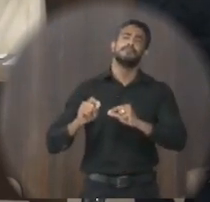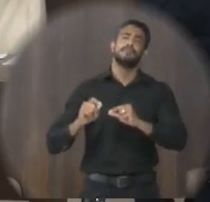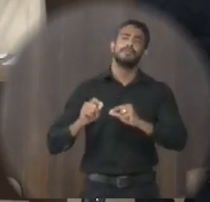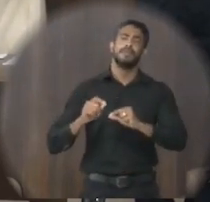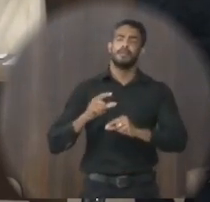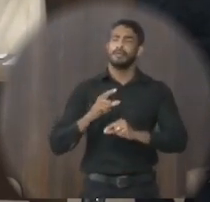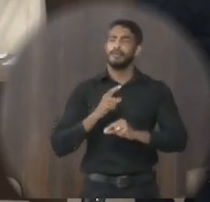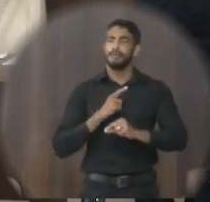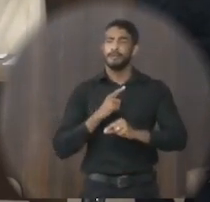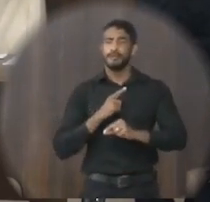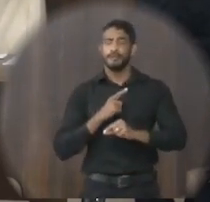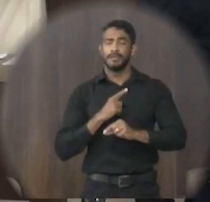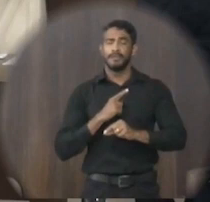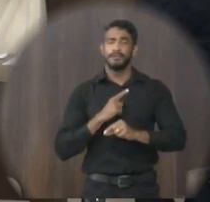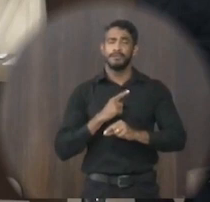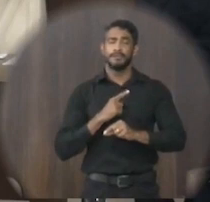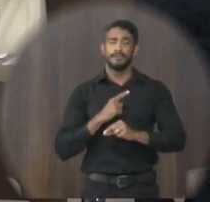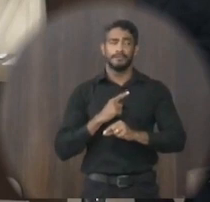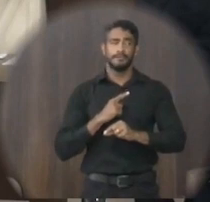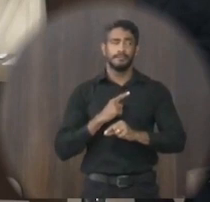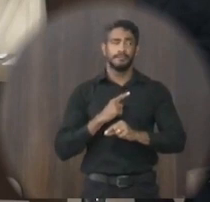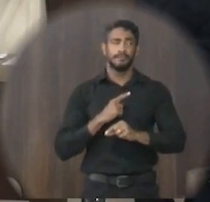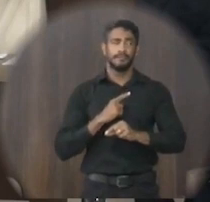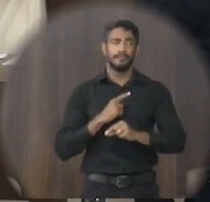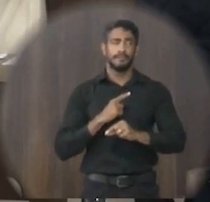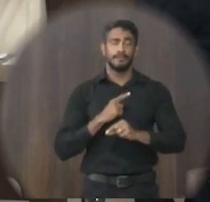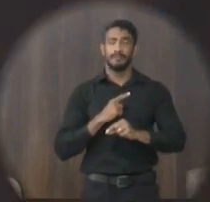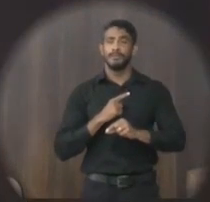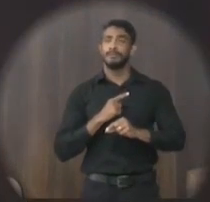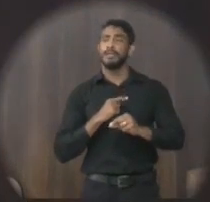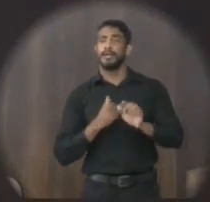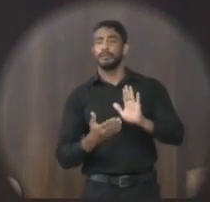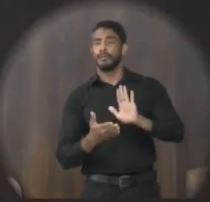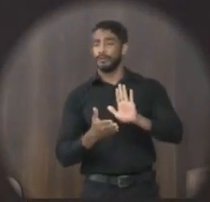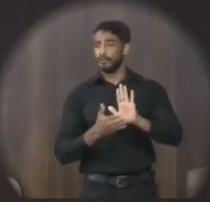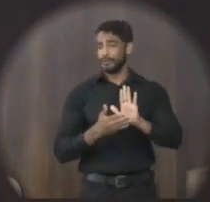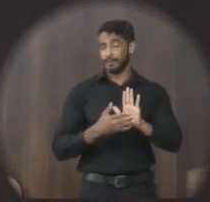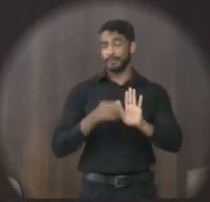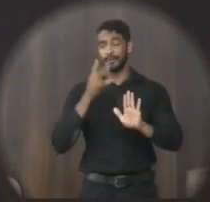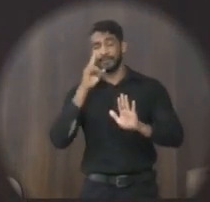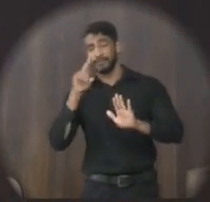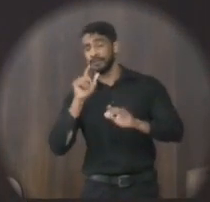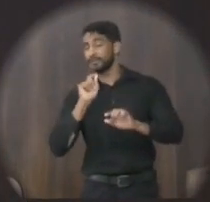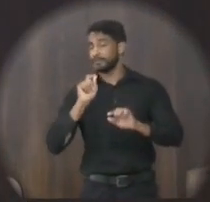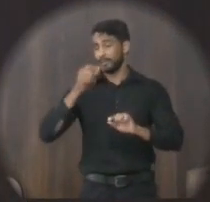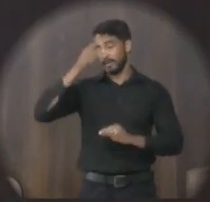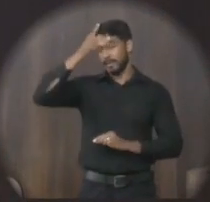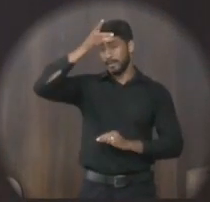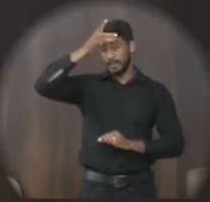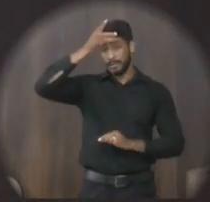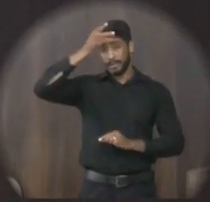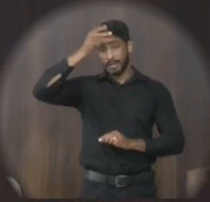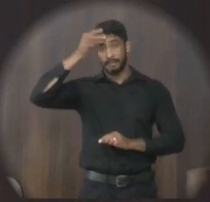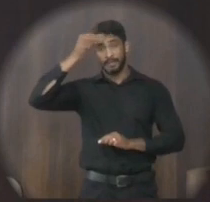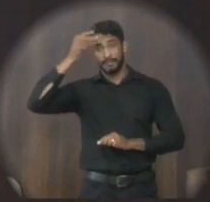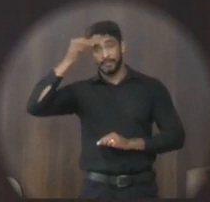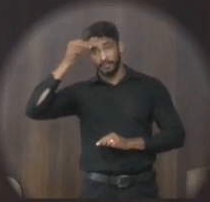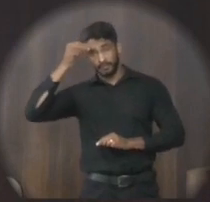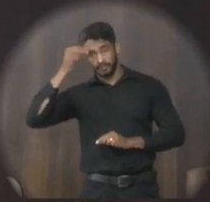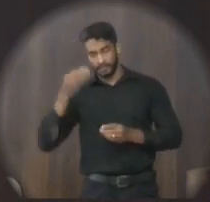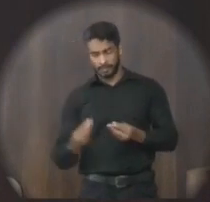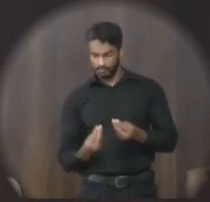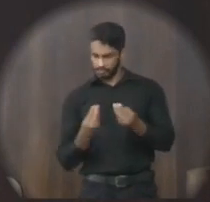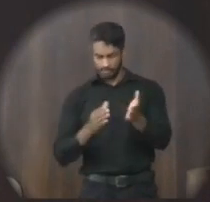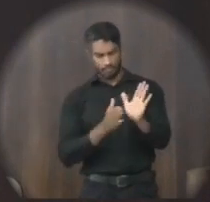viemos trazer aqui uma contraproposta, visto que a prefeitura lançou uma